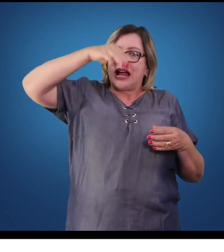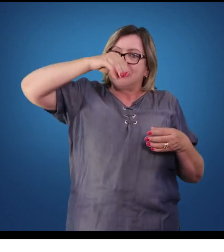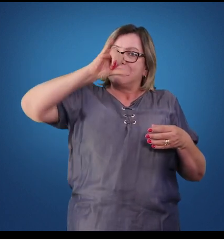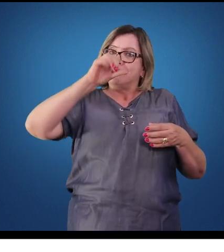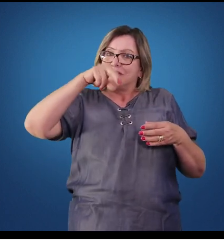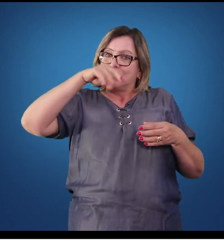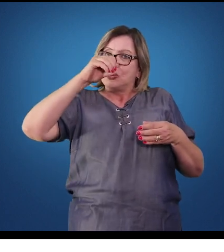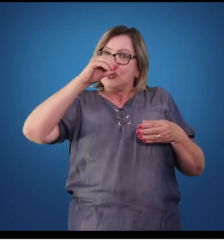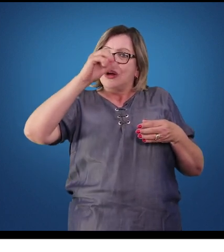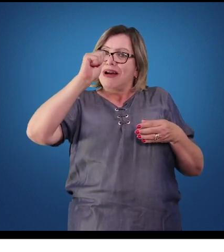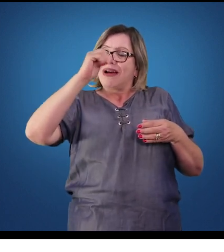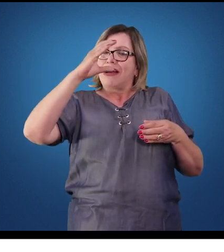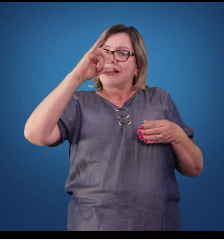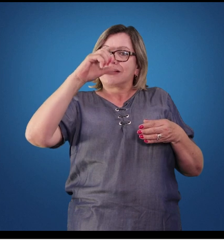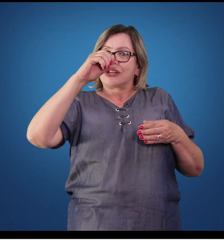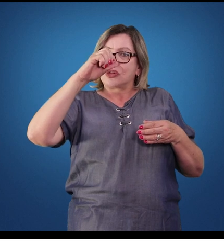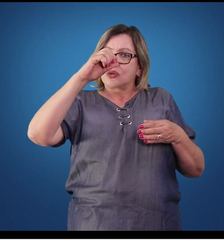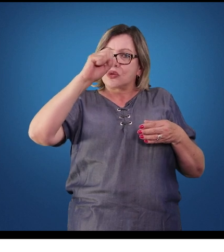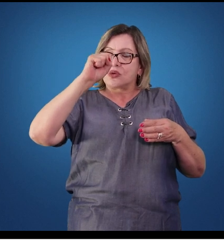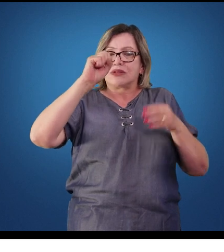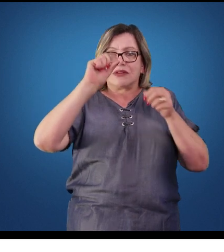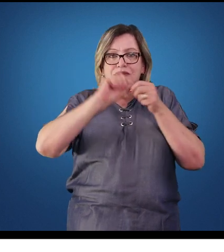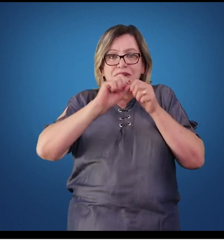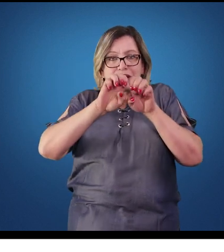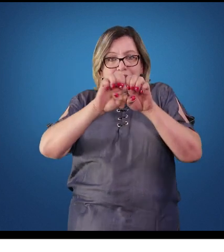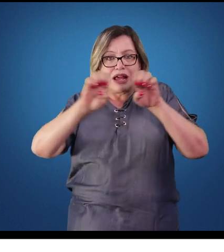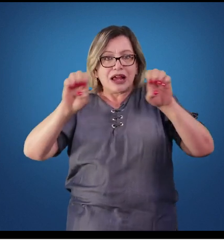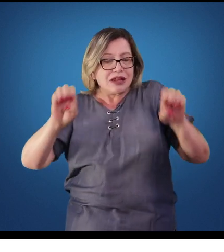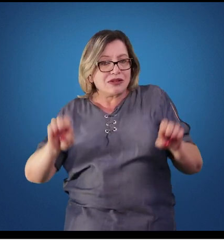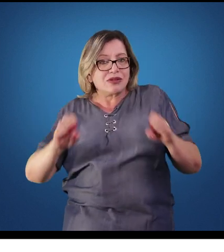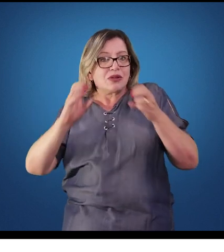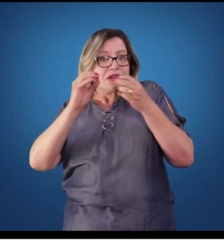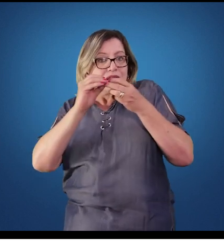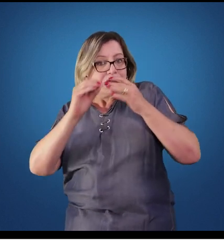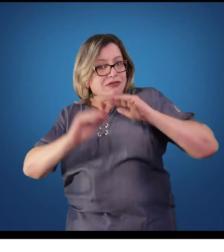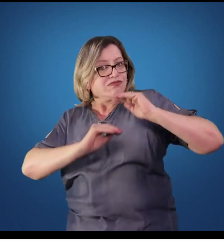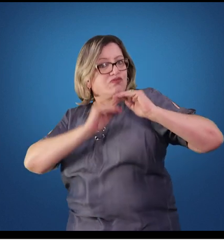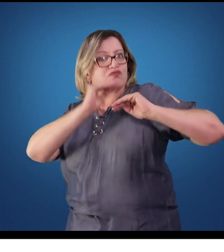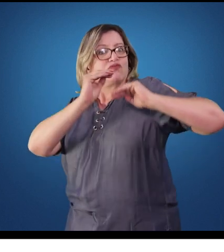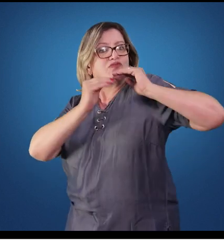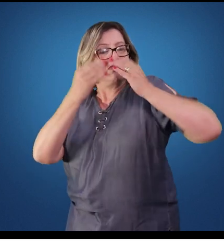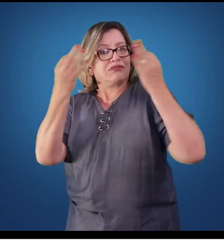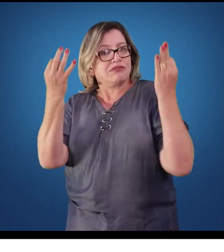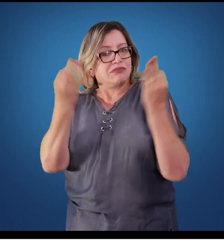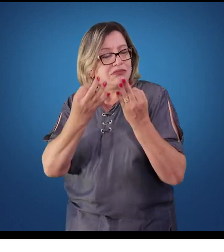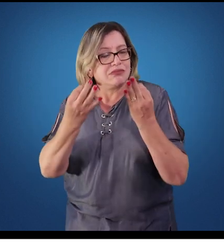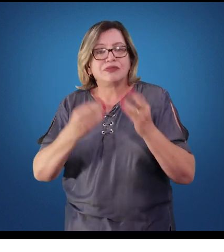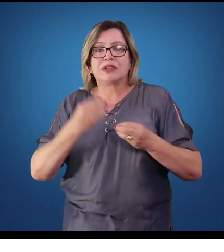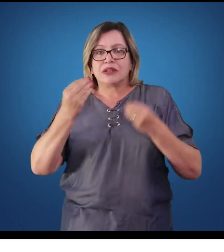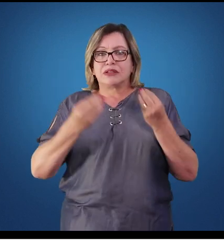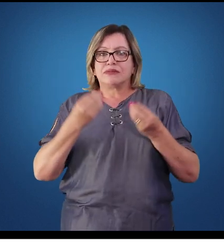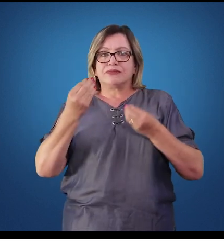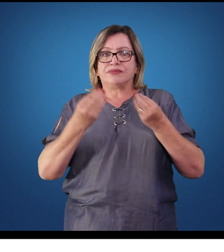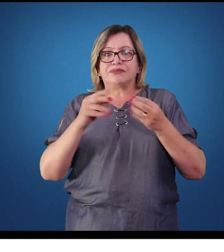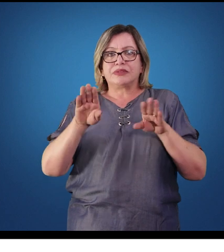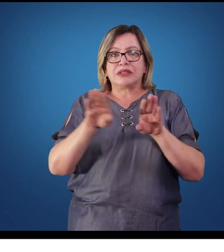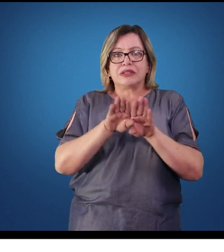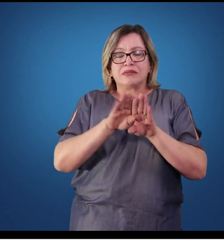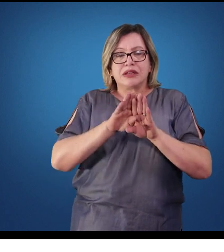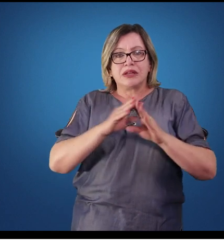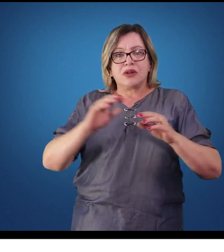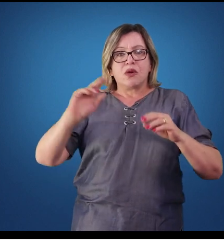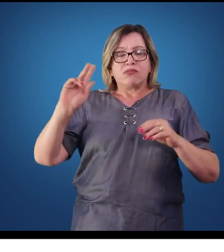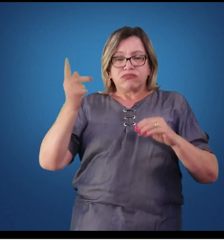dessa célula, fazendo com que as estruturas celulares se desenvolvam de maneira eficiente. Dessa forma então, o hormônio de